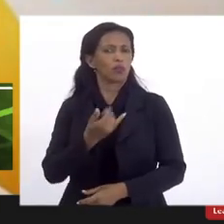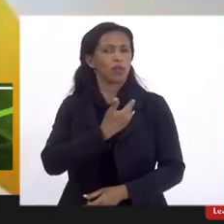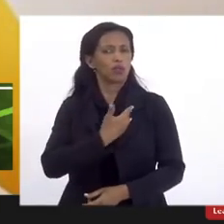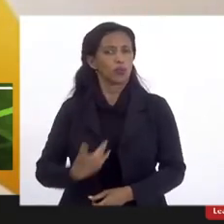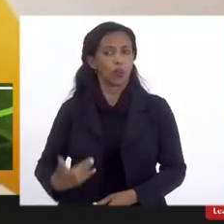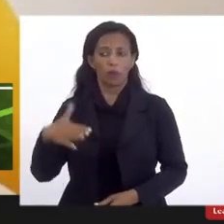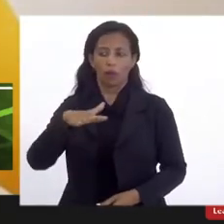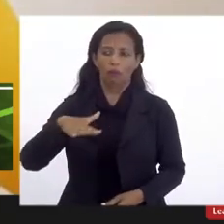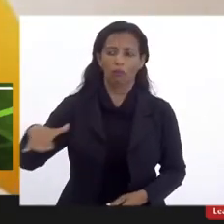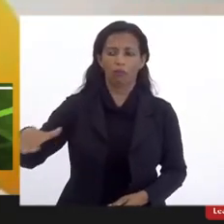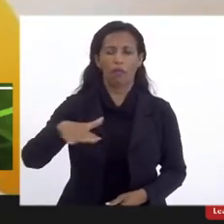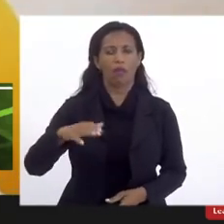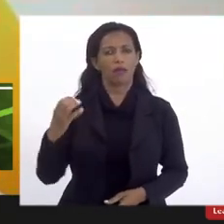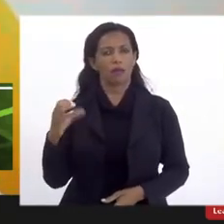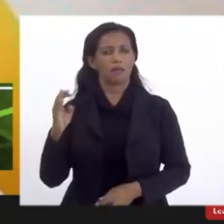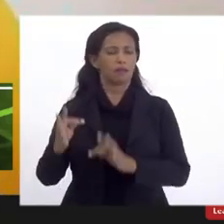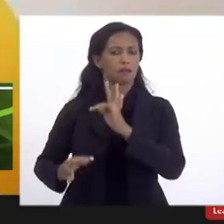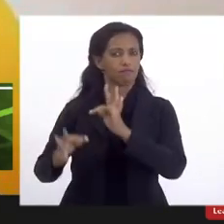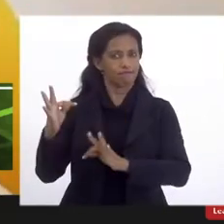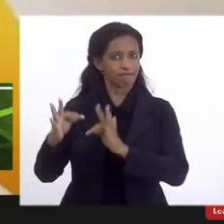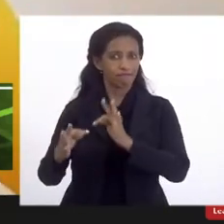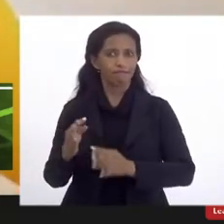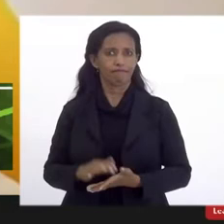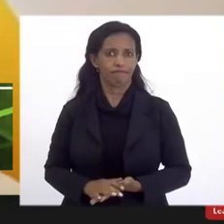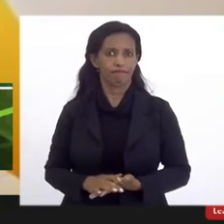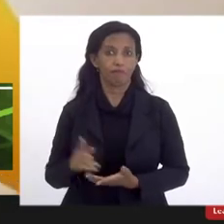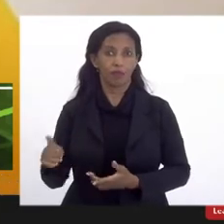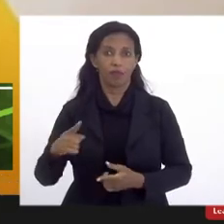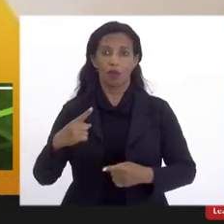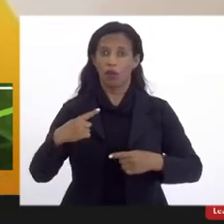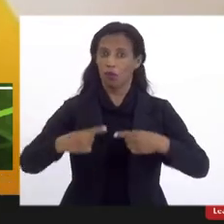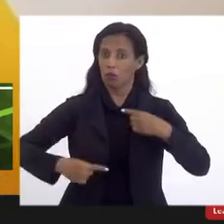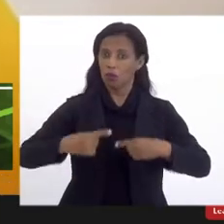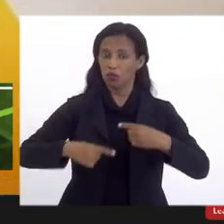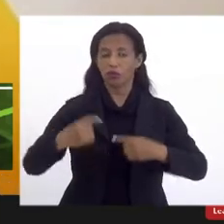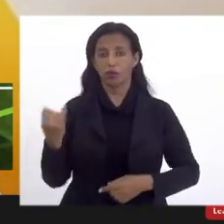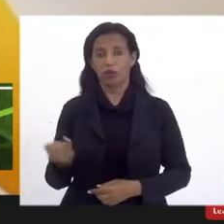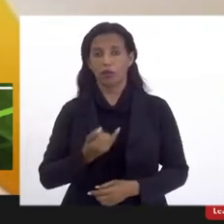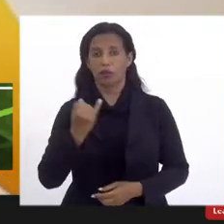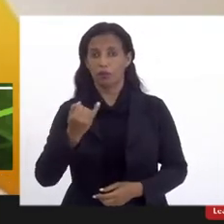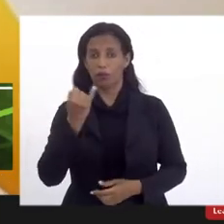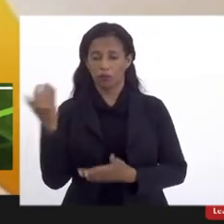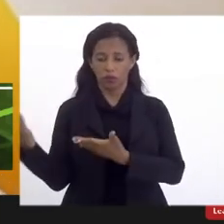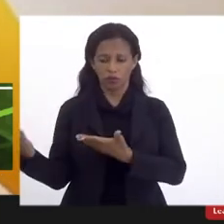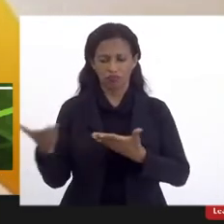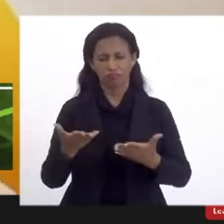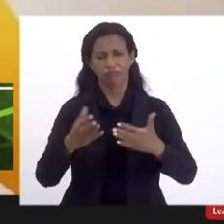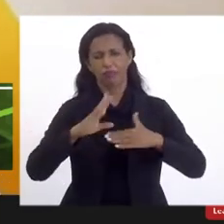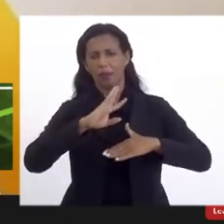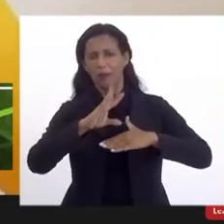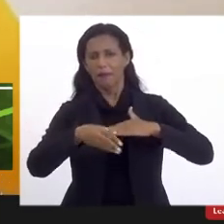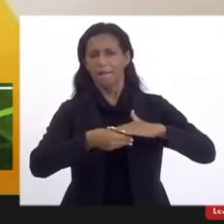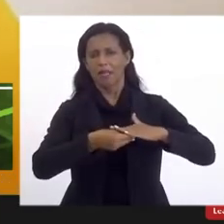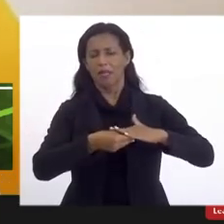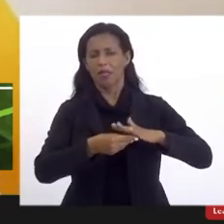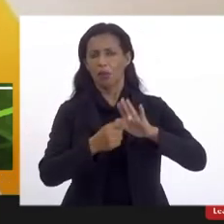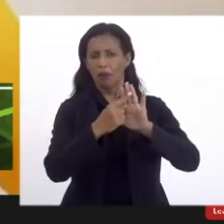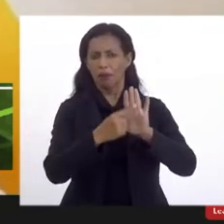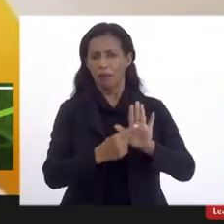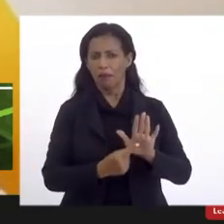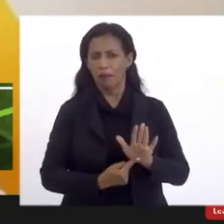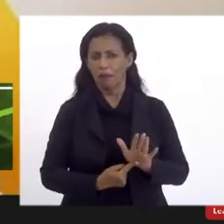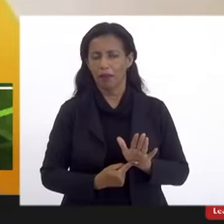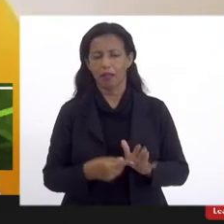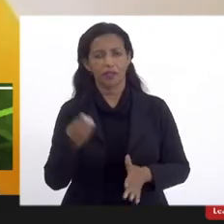nessa área de ciência e tecnologia. Então, esse é um debate importante que a gente fez se materializar em emendas e que a gente vai tentar